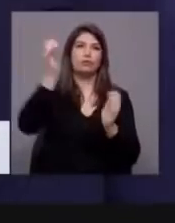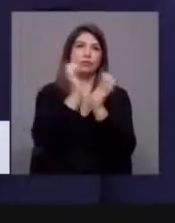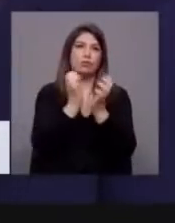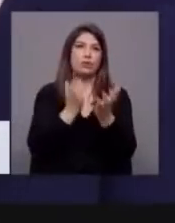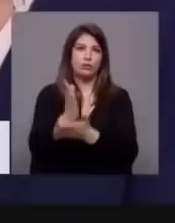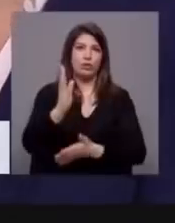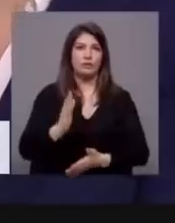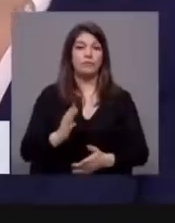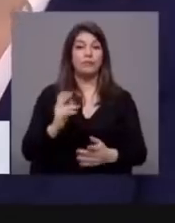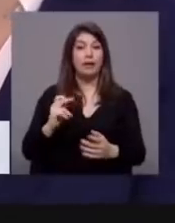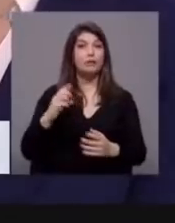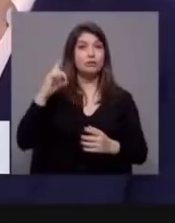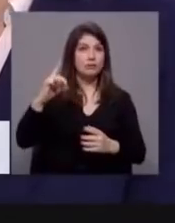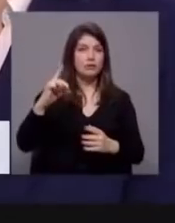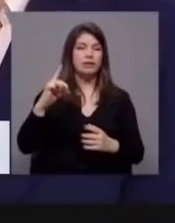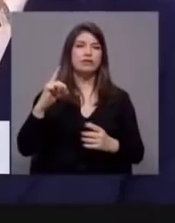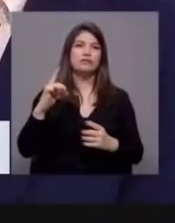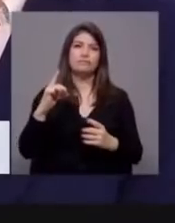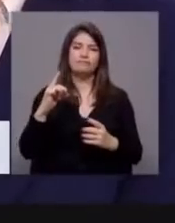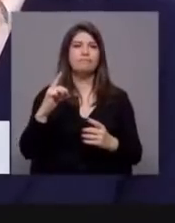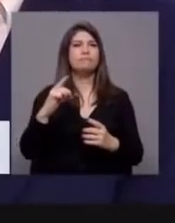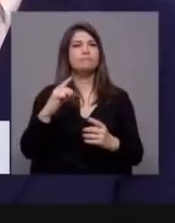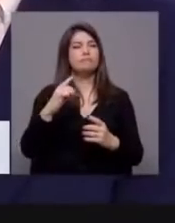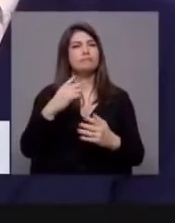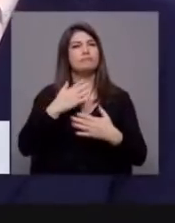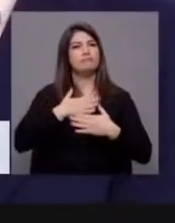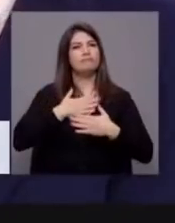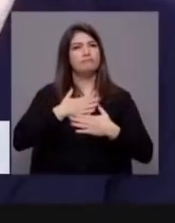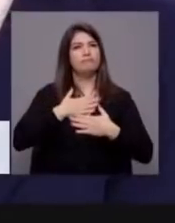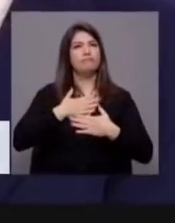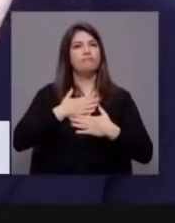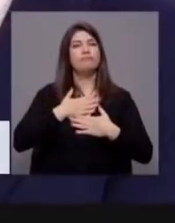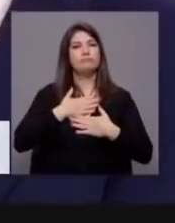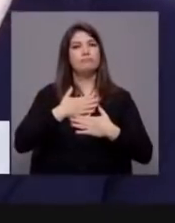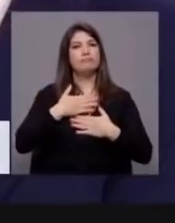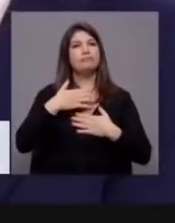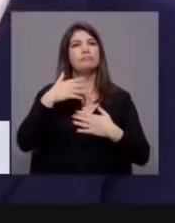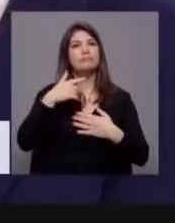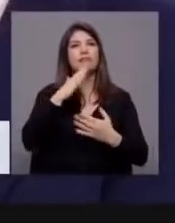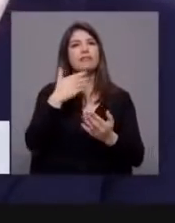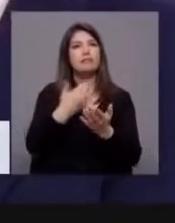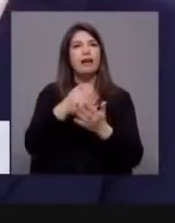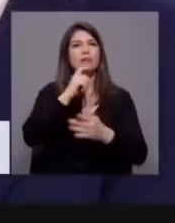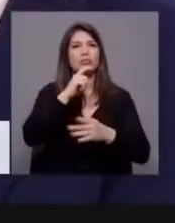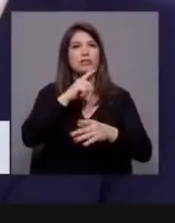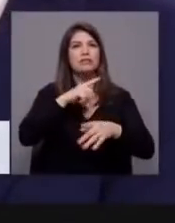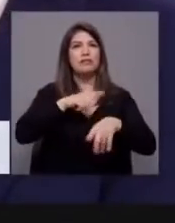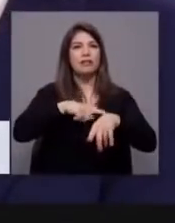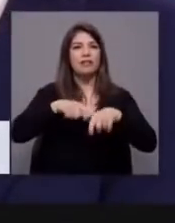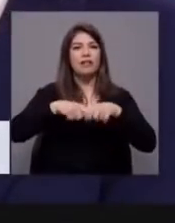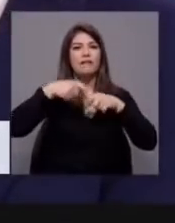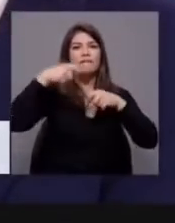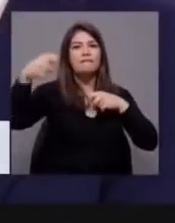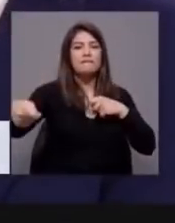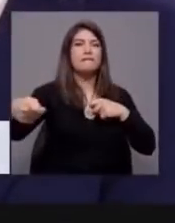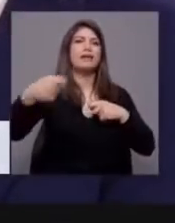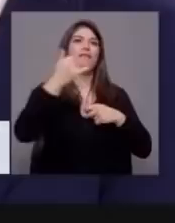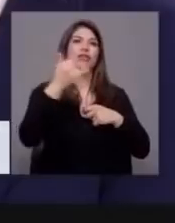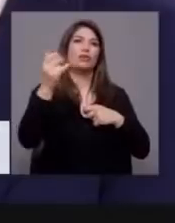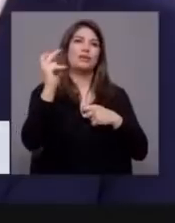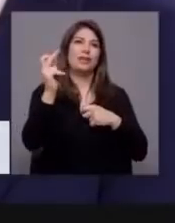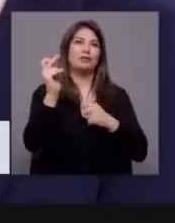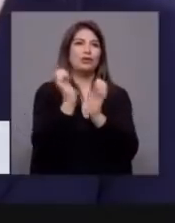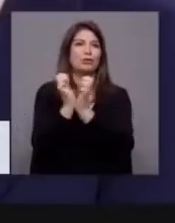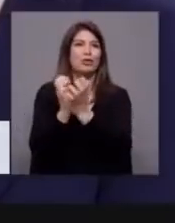é que, mesmo com a pandemia pelo meio, nós conseguimos alargar em 22 anos a sustentabilidade da segurança social.